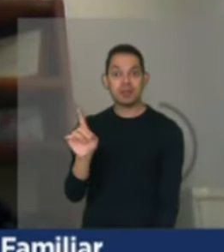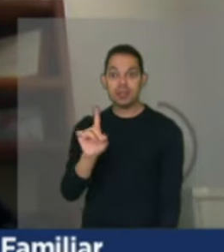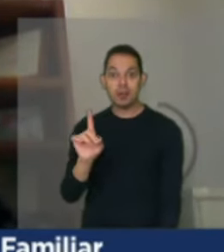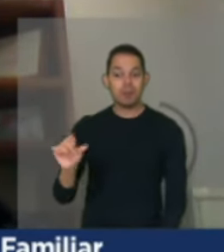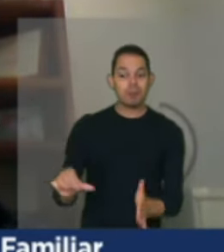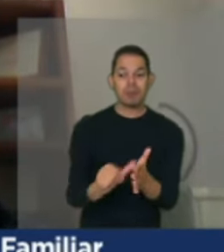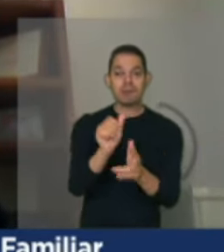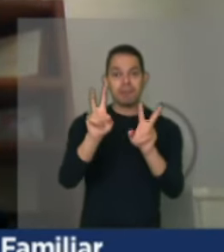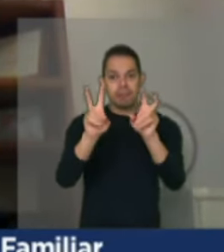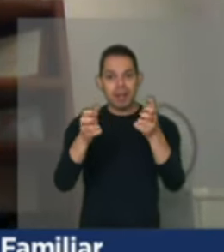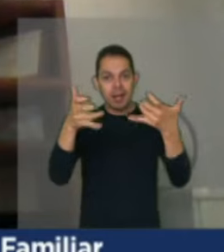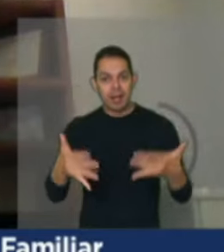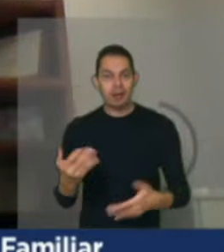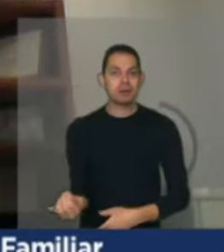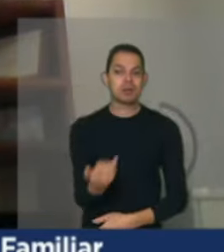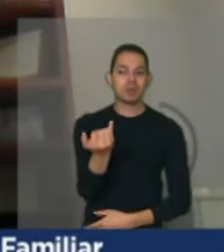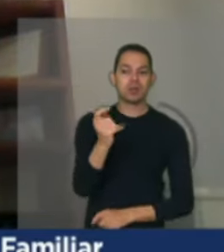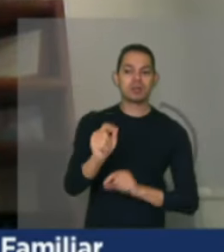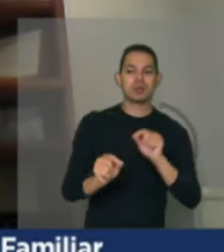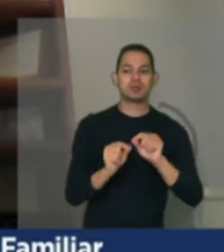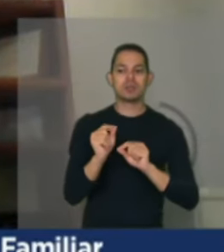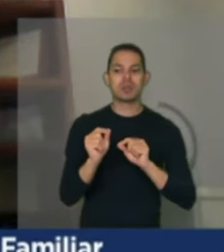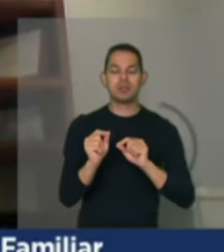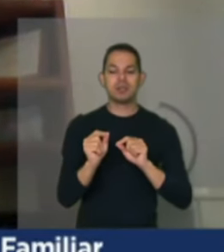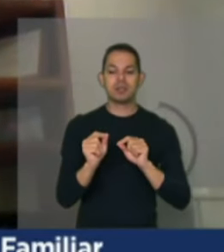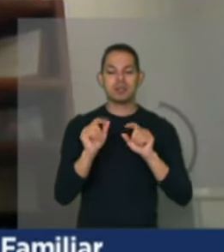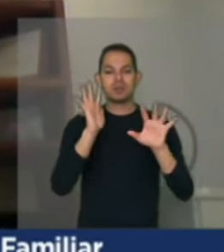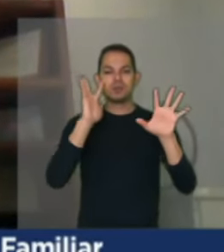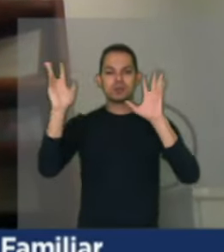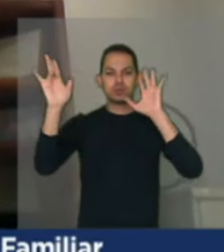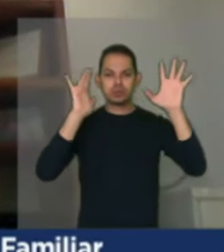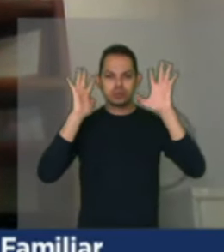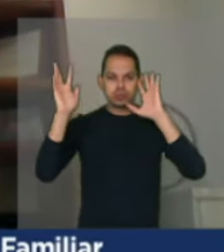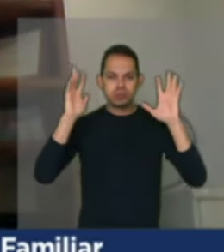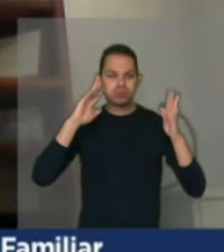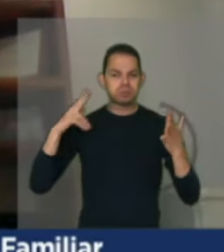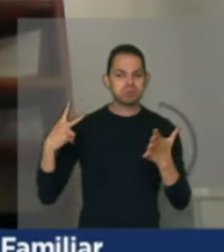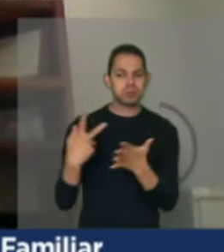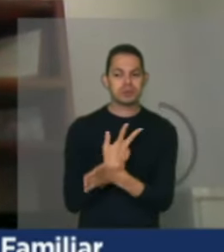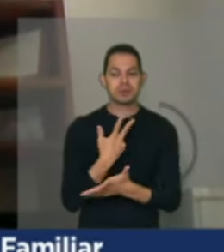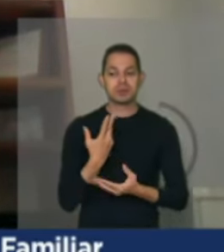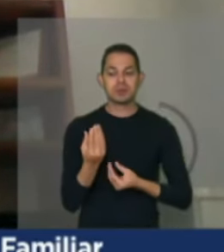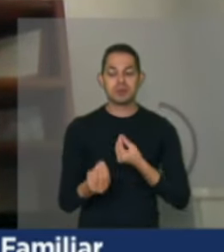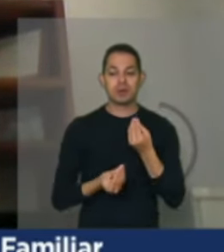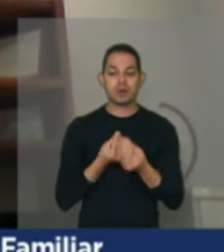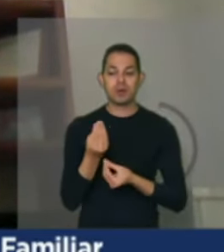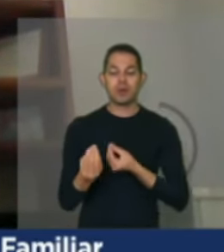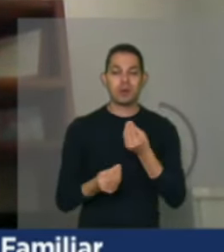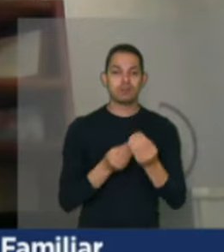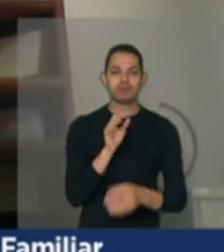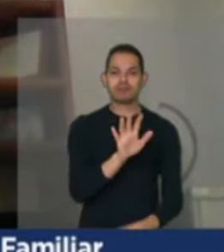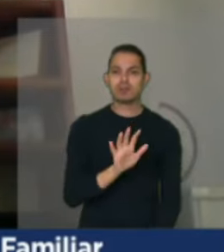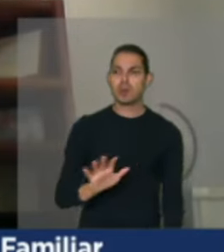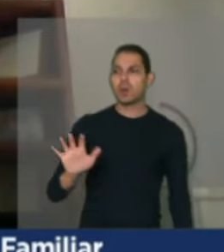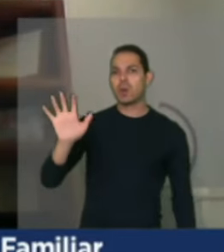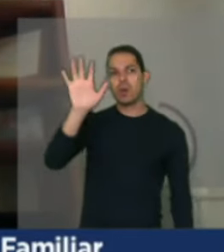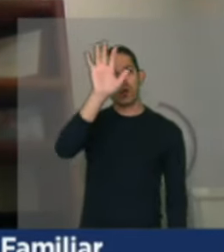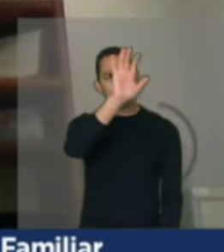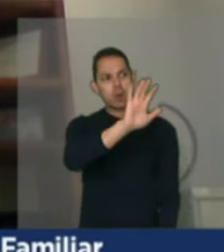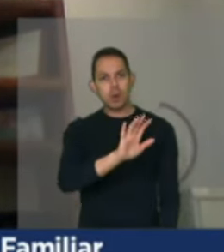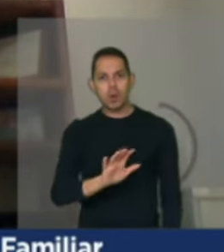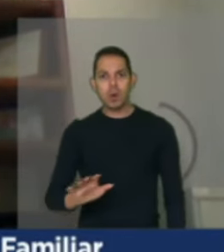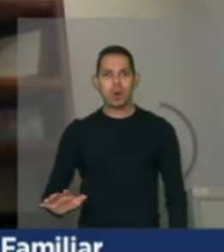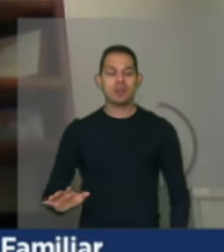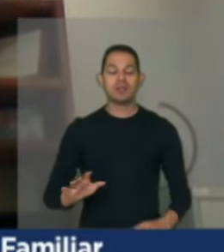importante e necessário que essa reflexão se dê em todas as instâncias do